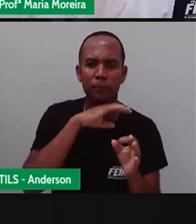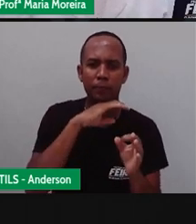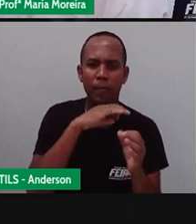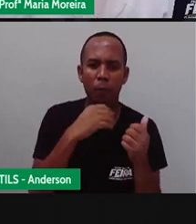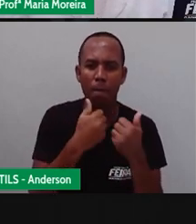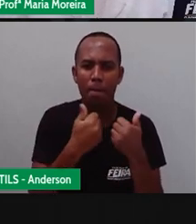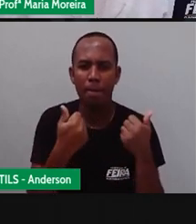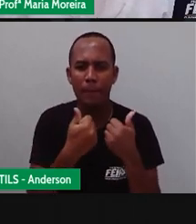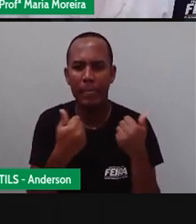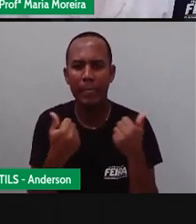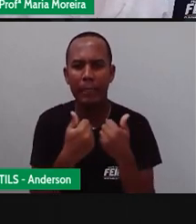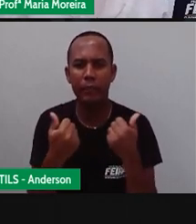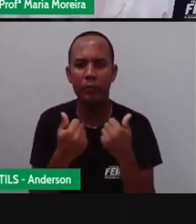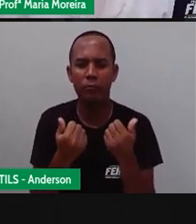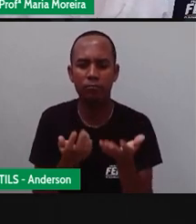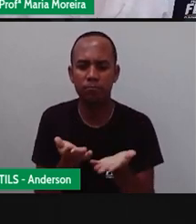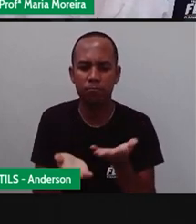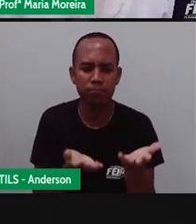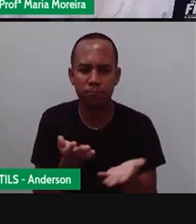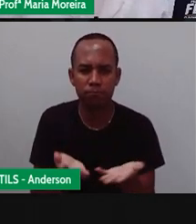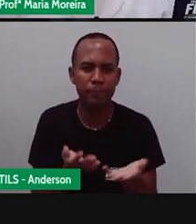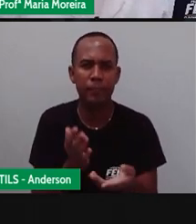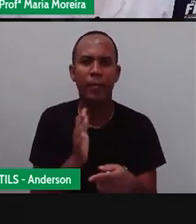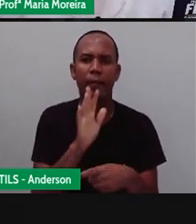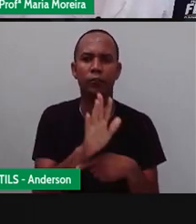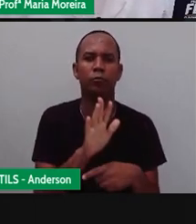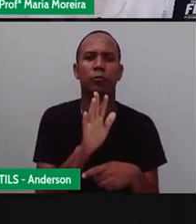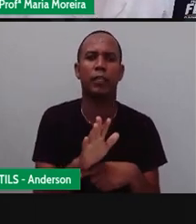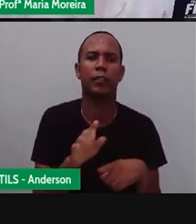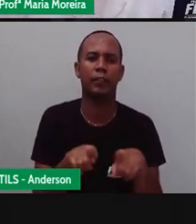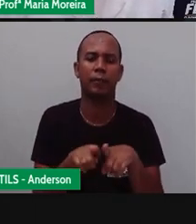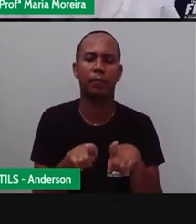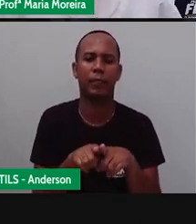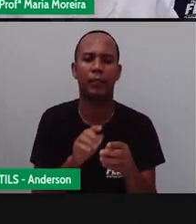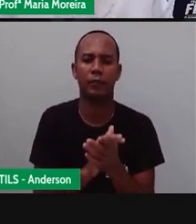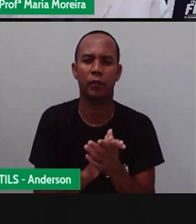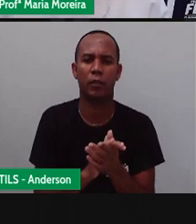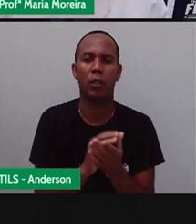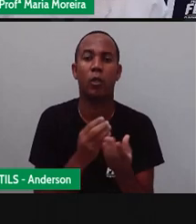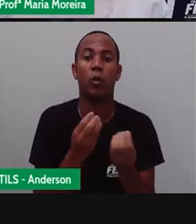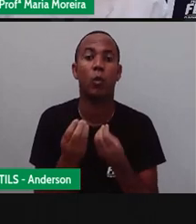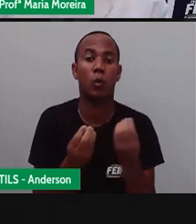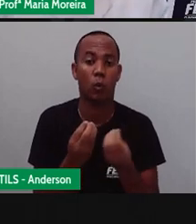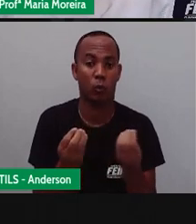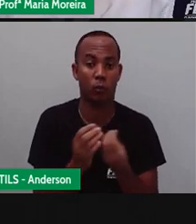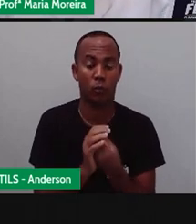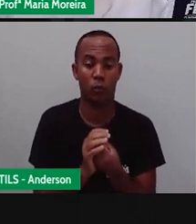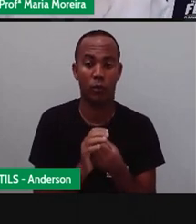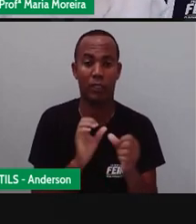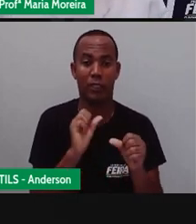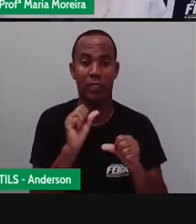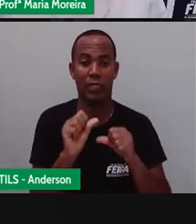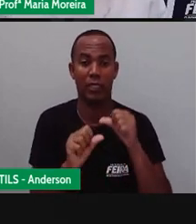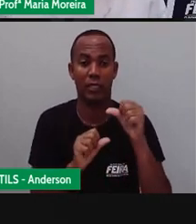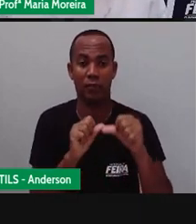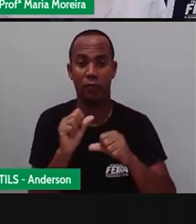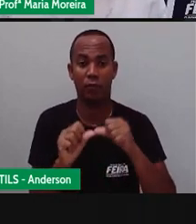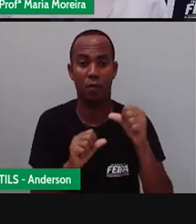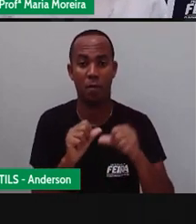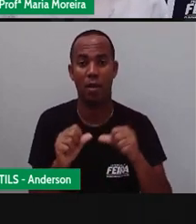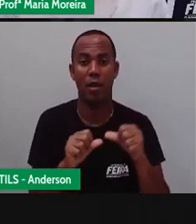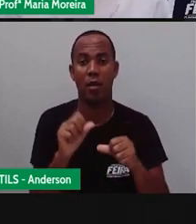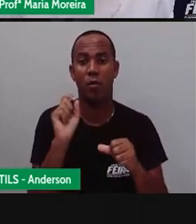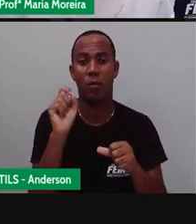Então, criar esses animais é o quê? Domesticar. E aí você começa a domesticar e transforma esses